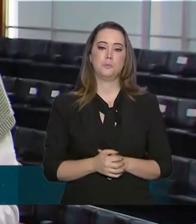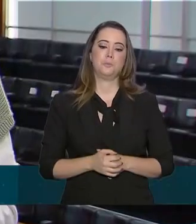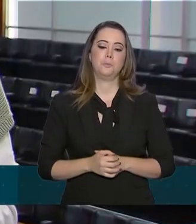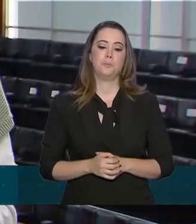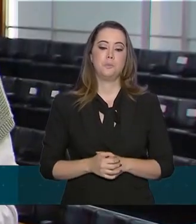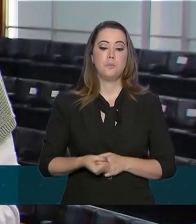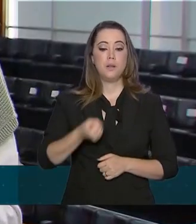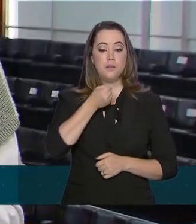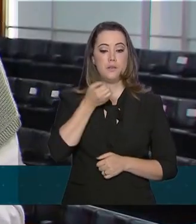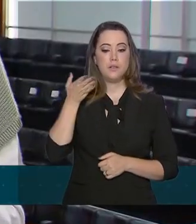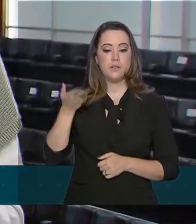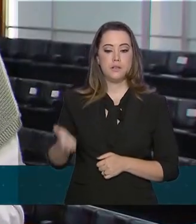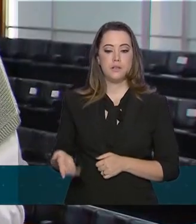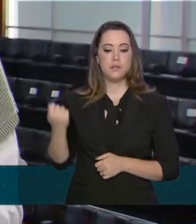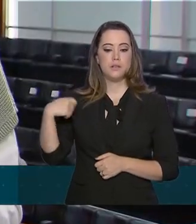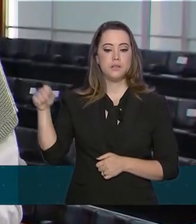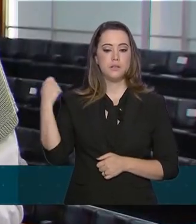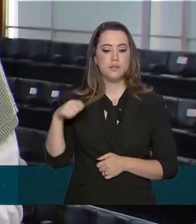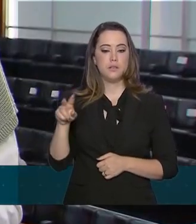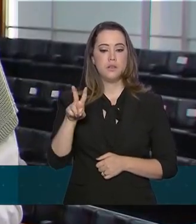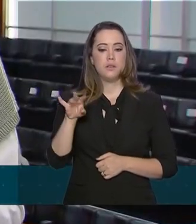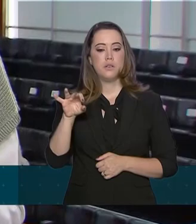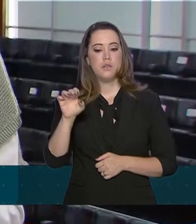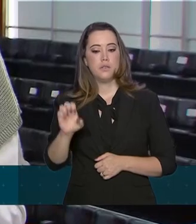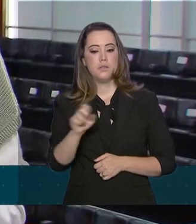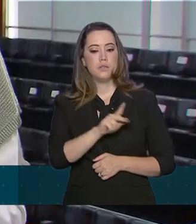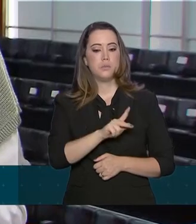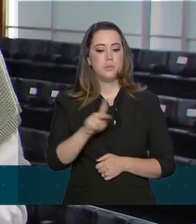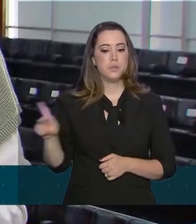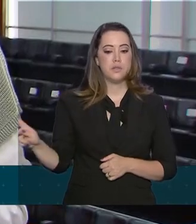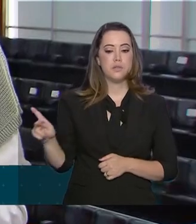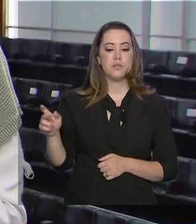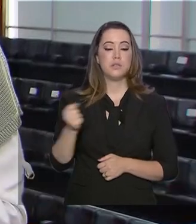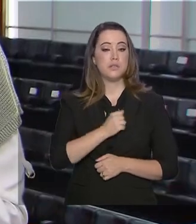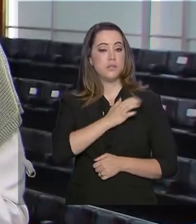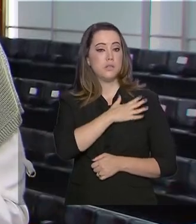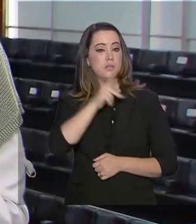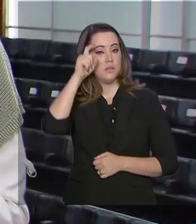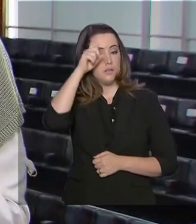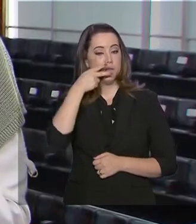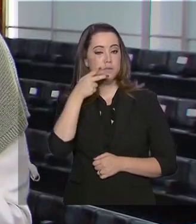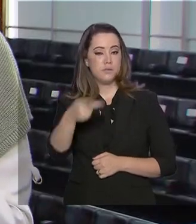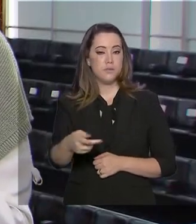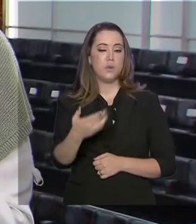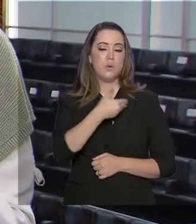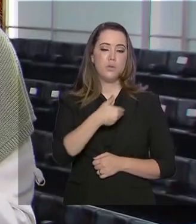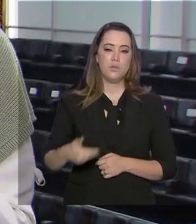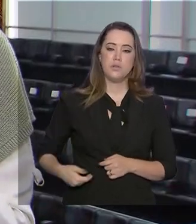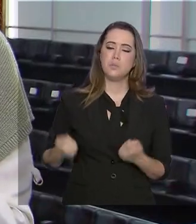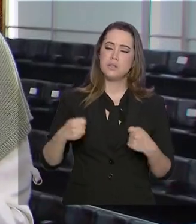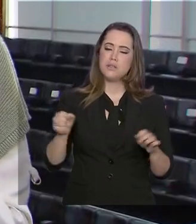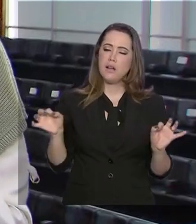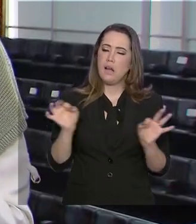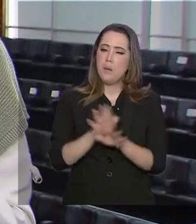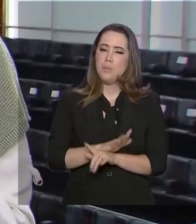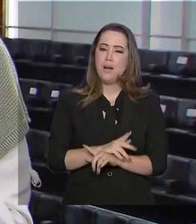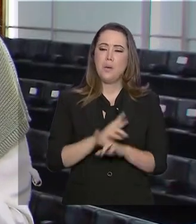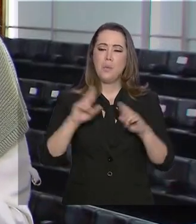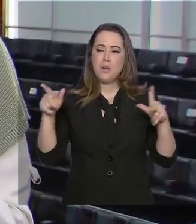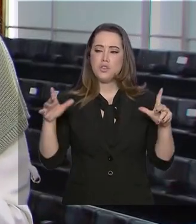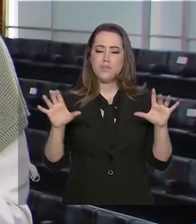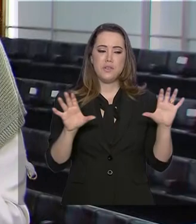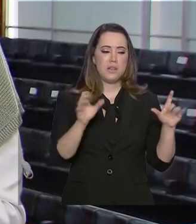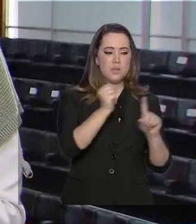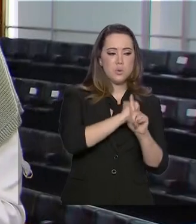Legislativa do Rio Grande do Sul, o vice-presidente Hamilton Mourão defendeu a reforma do Estado como forma de acabar com as desigualdades no